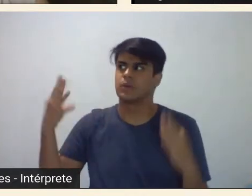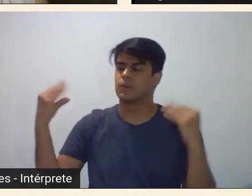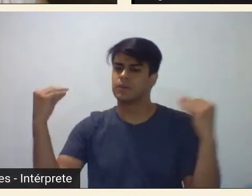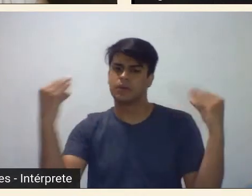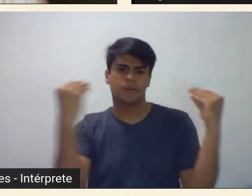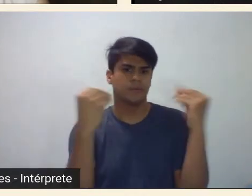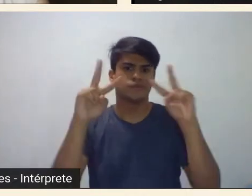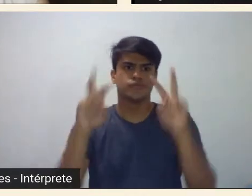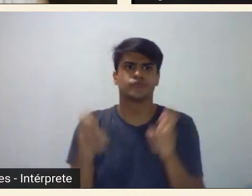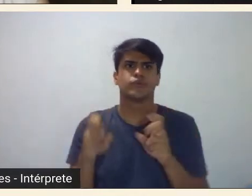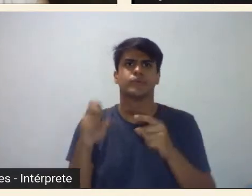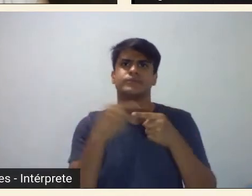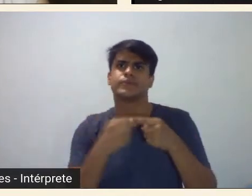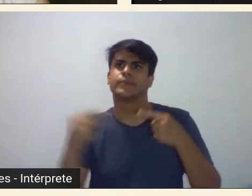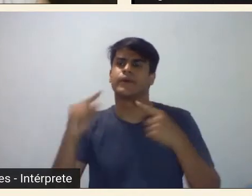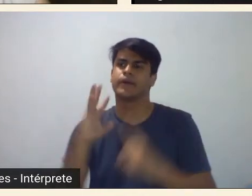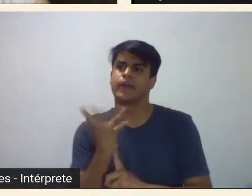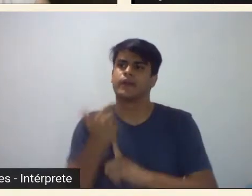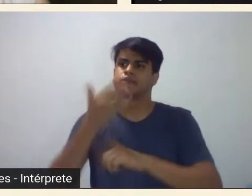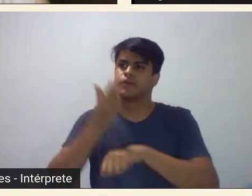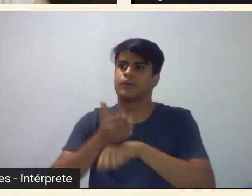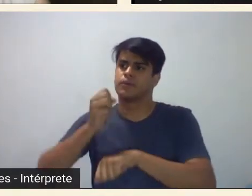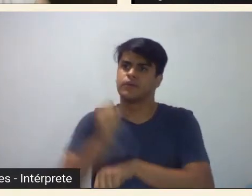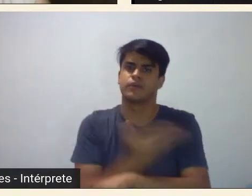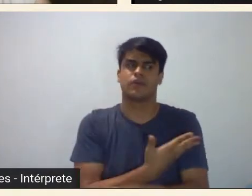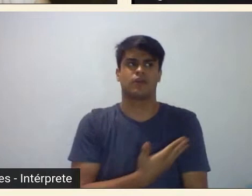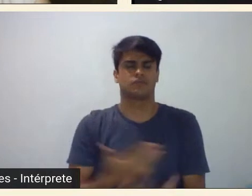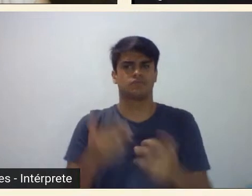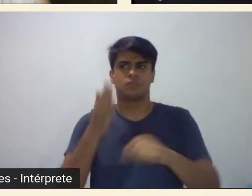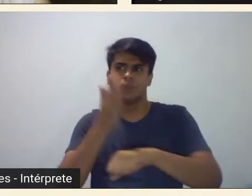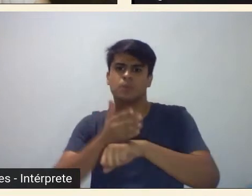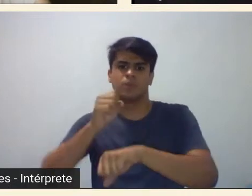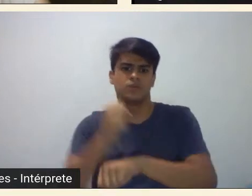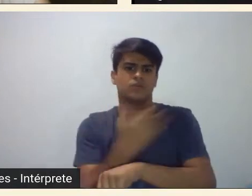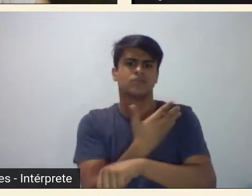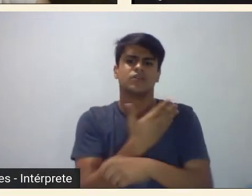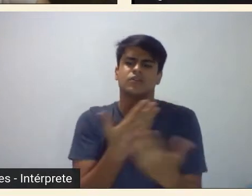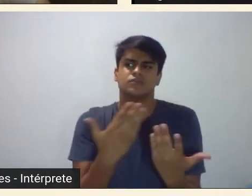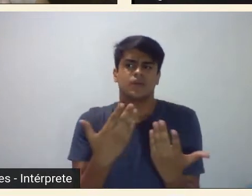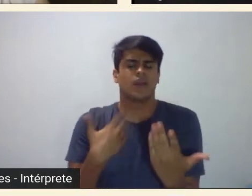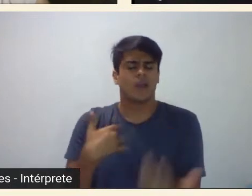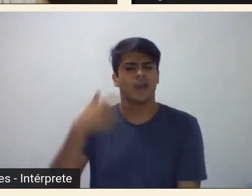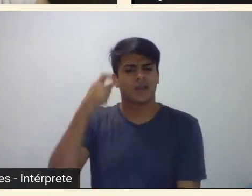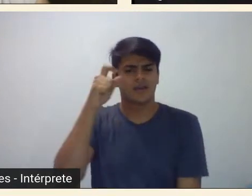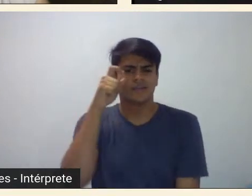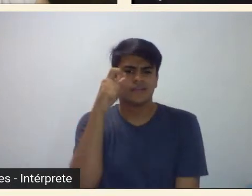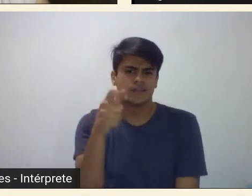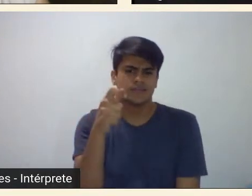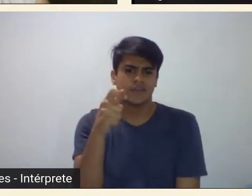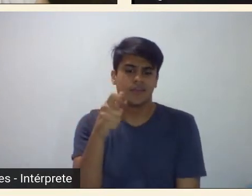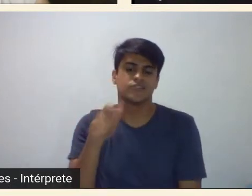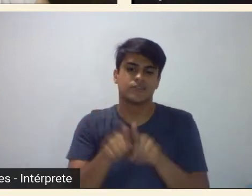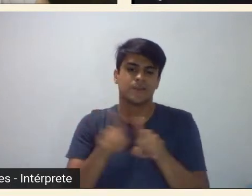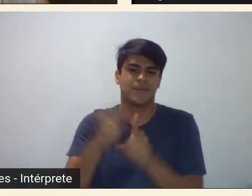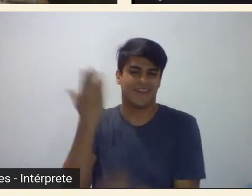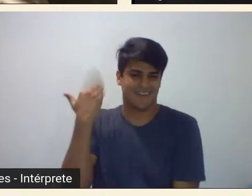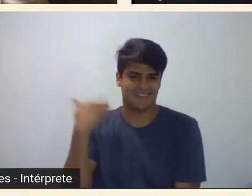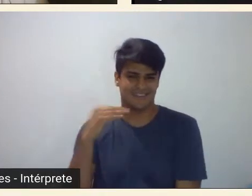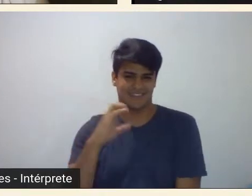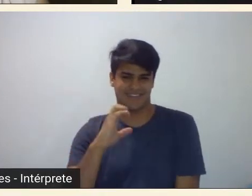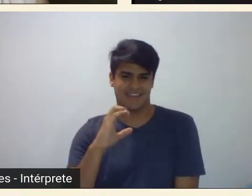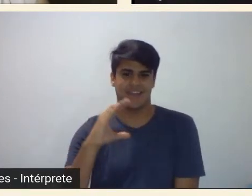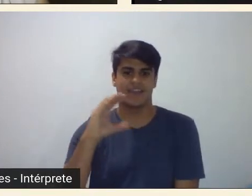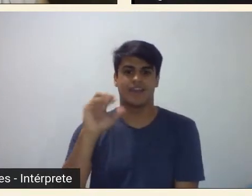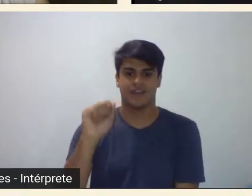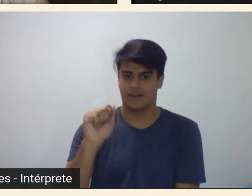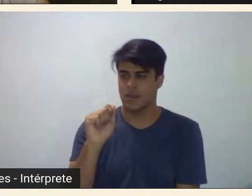de arte moderna de modernismo eu achava interessante justamente e dando aula na ECA ainda não dava